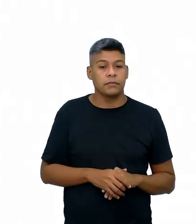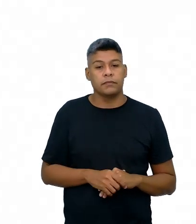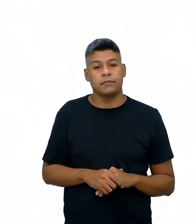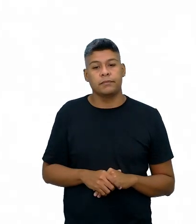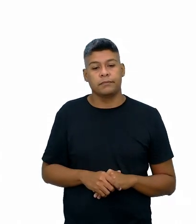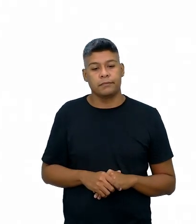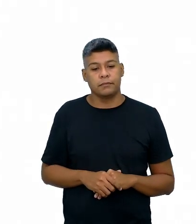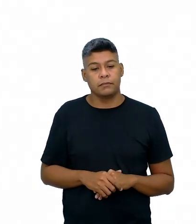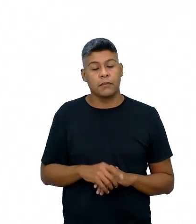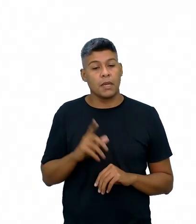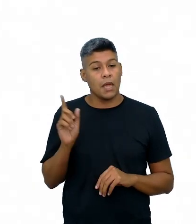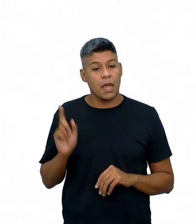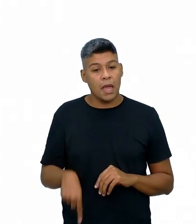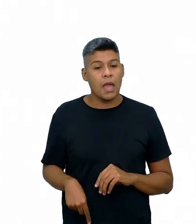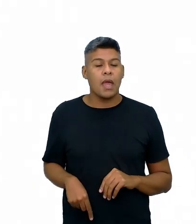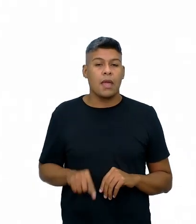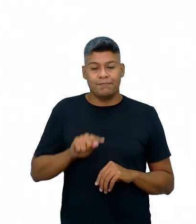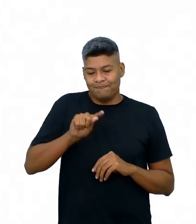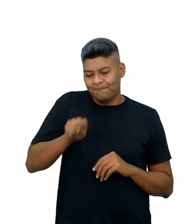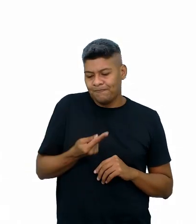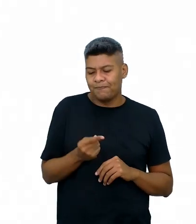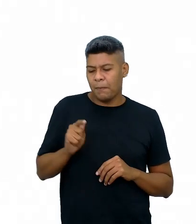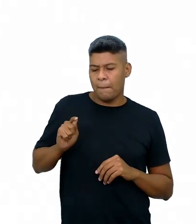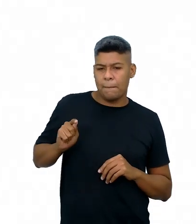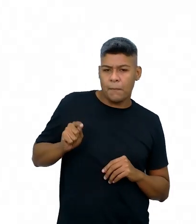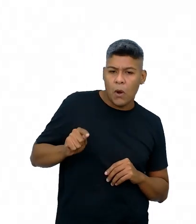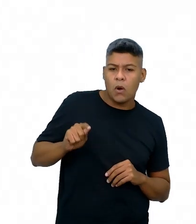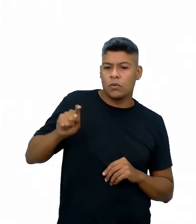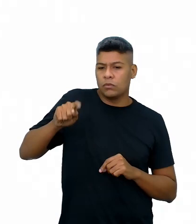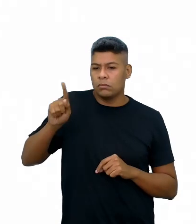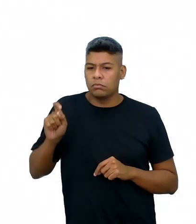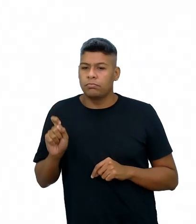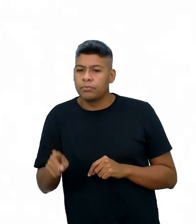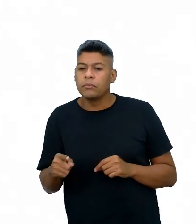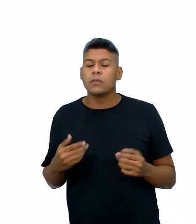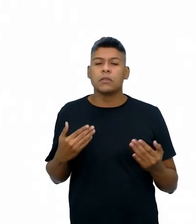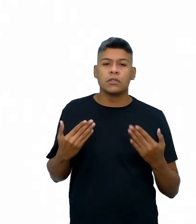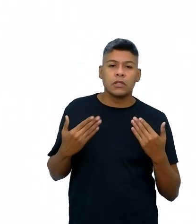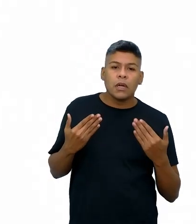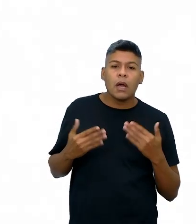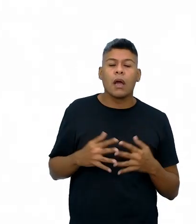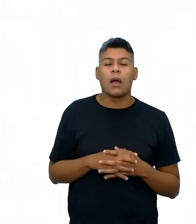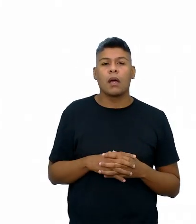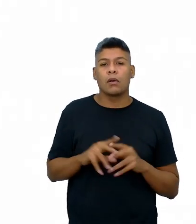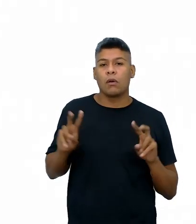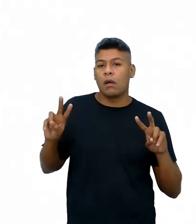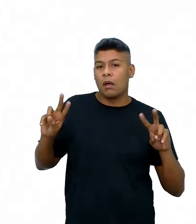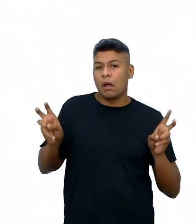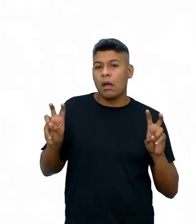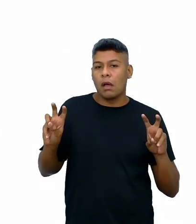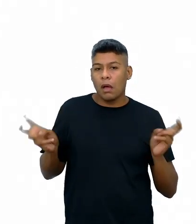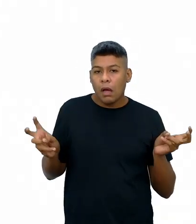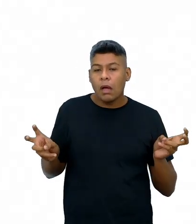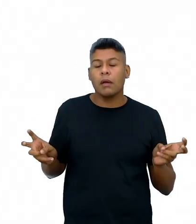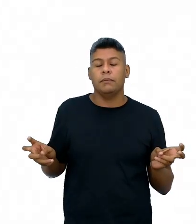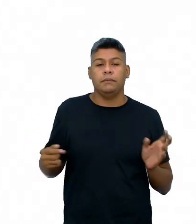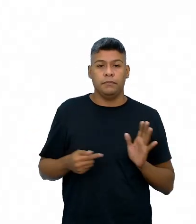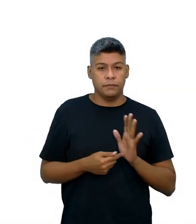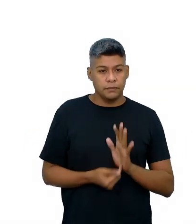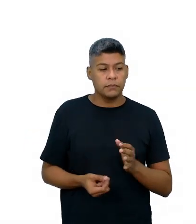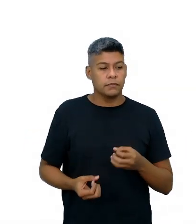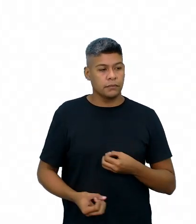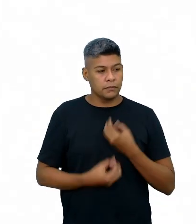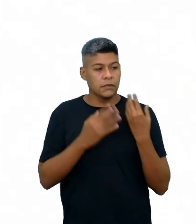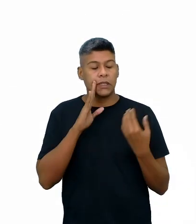os sinais de pontuação, a sinalização dos diálogos, né? Marcados por aspas, que indicam o